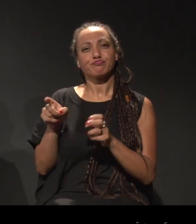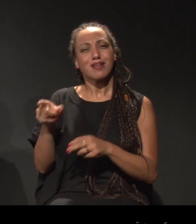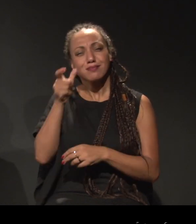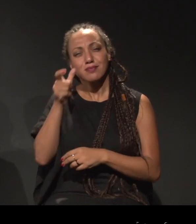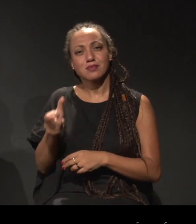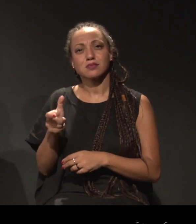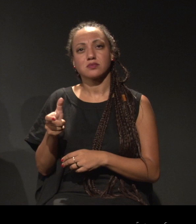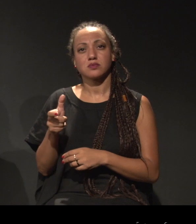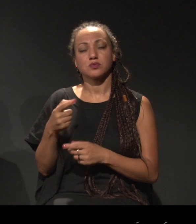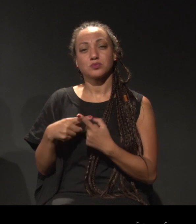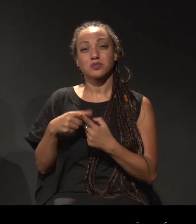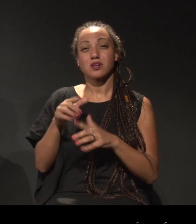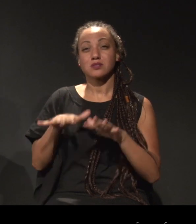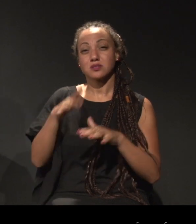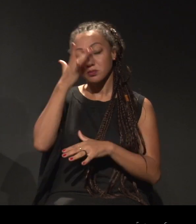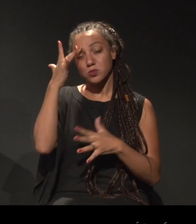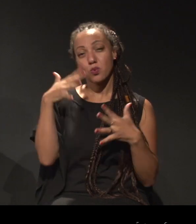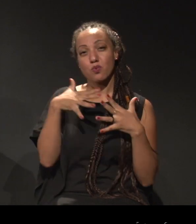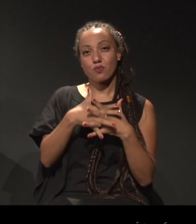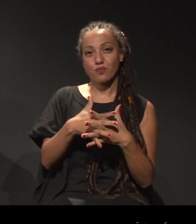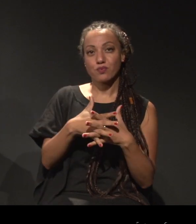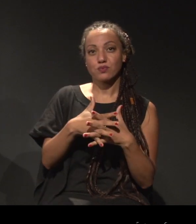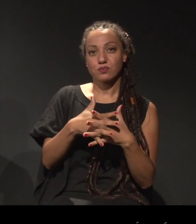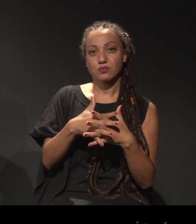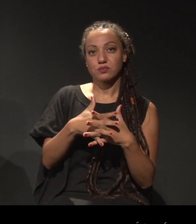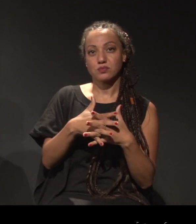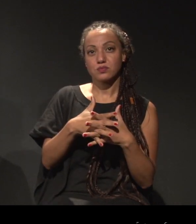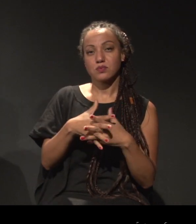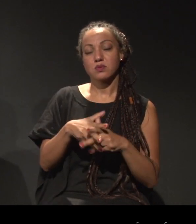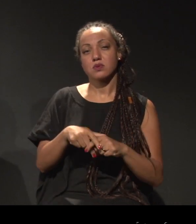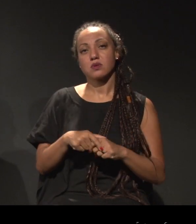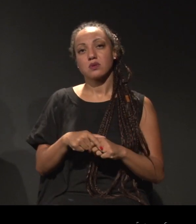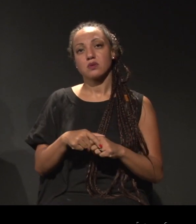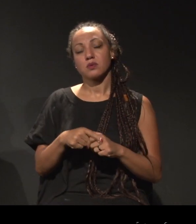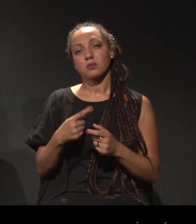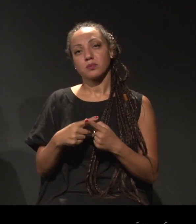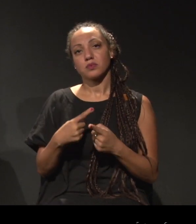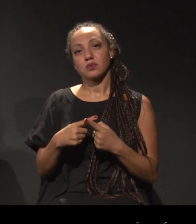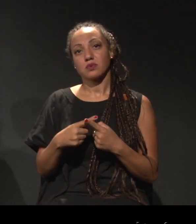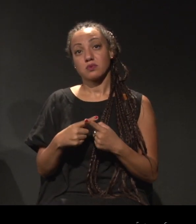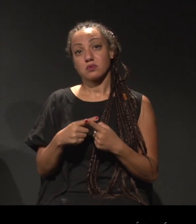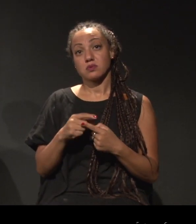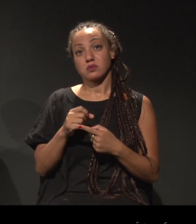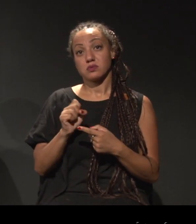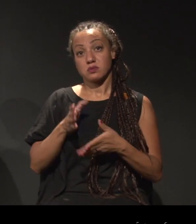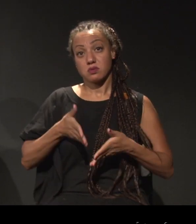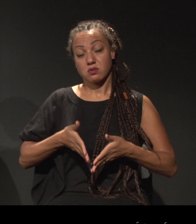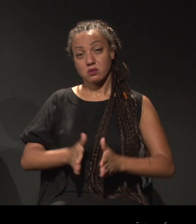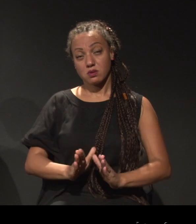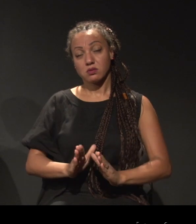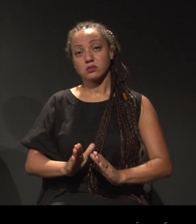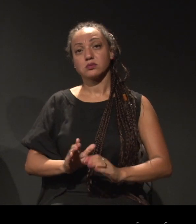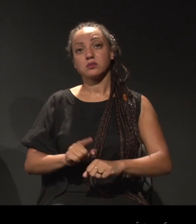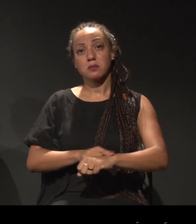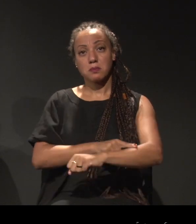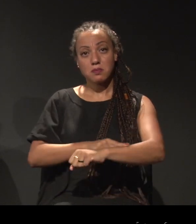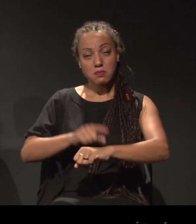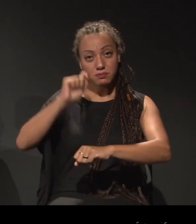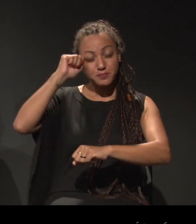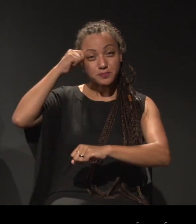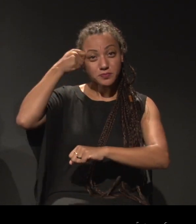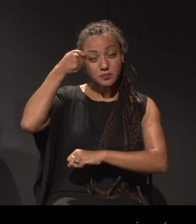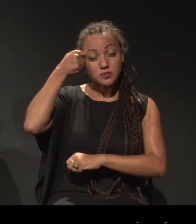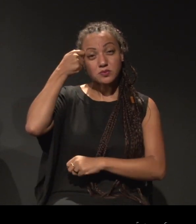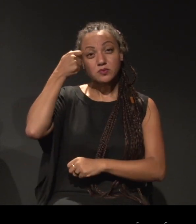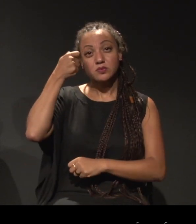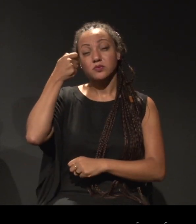às vezes há essa confusão de que o simples fato de se nascer com a pele preta